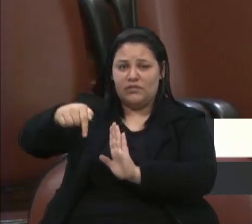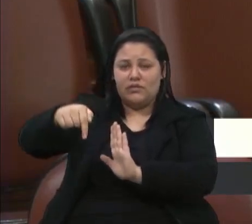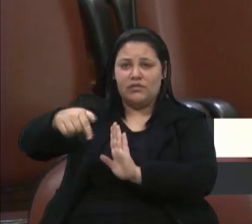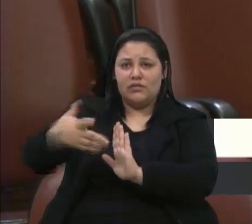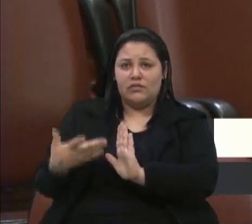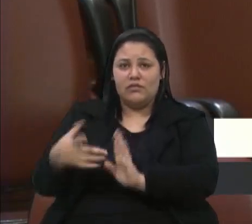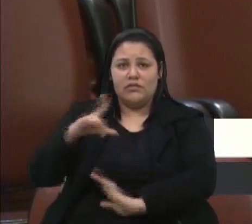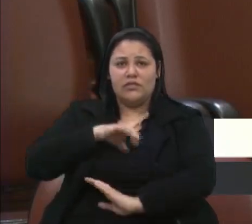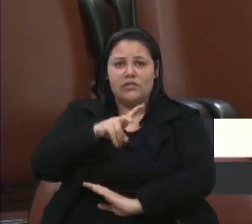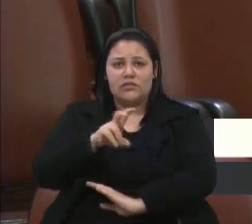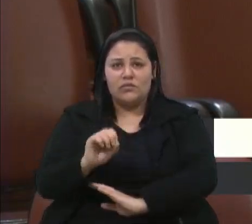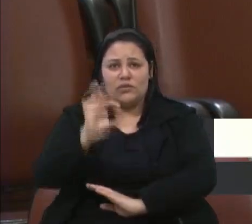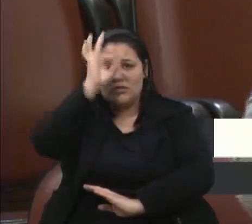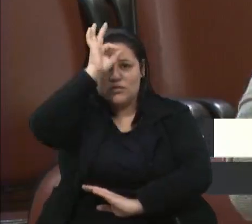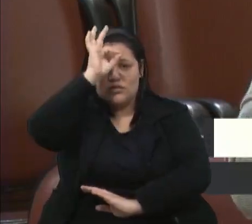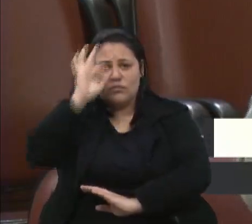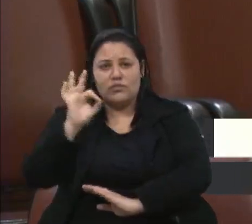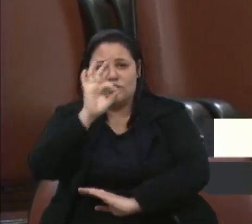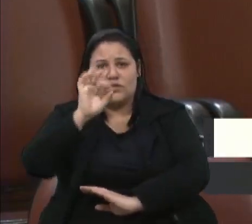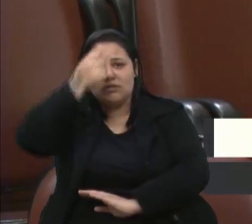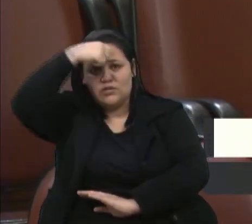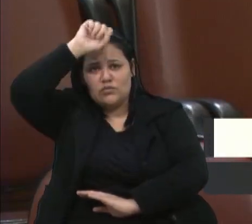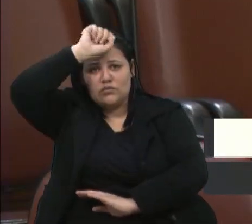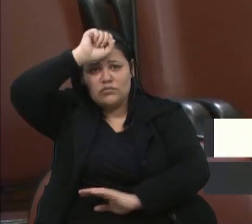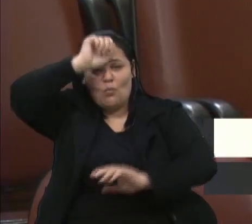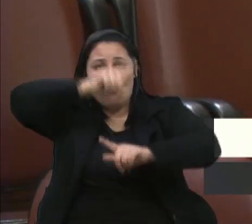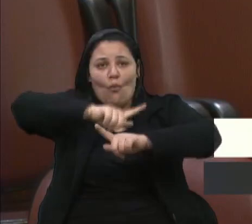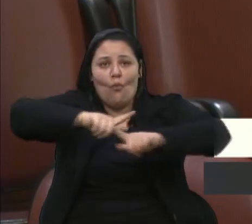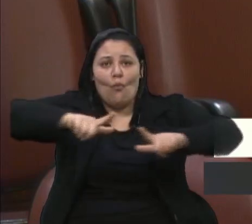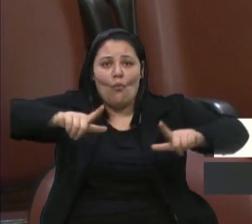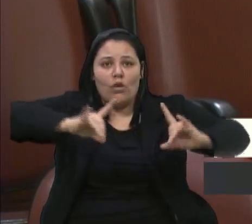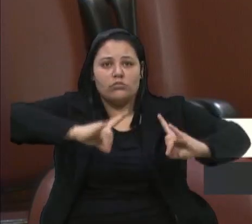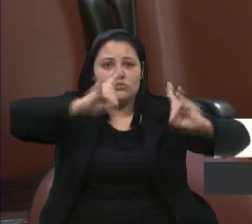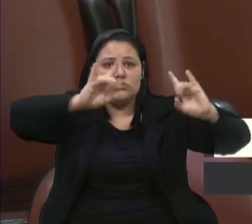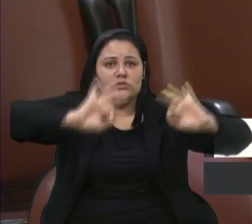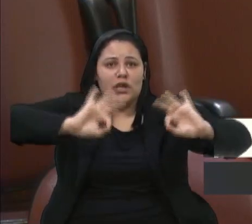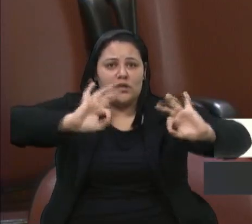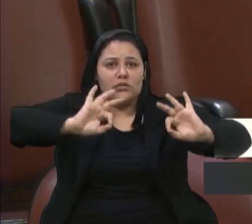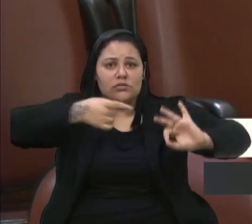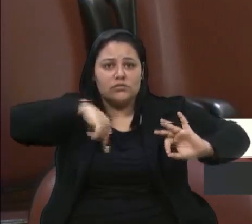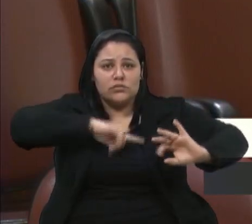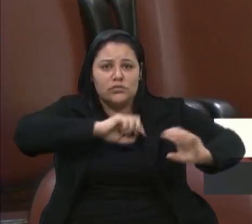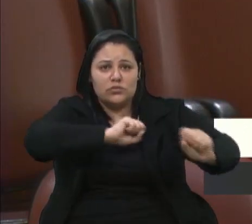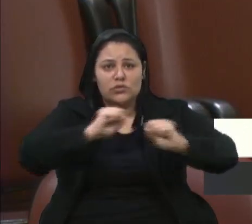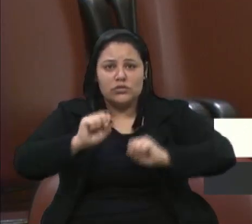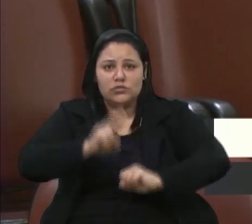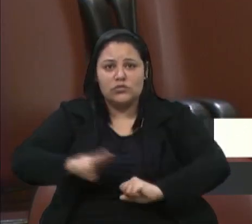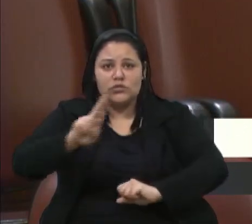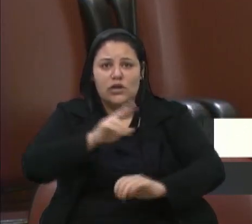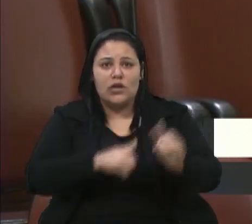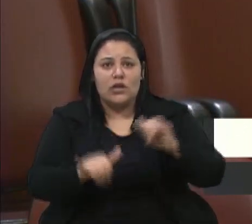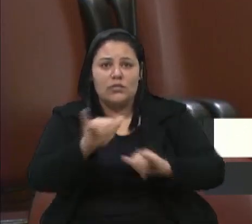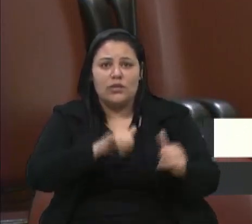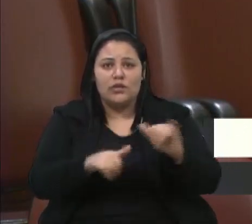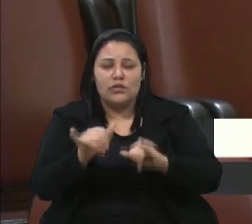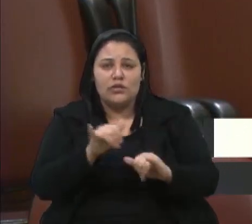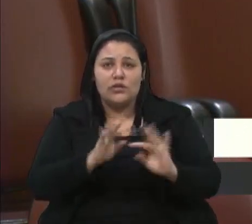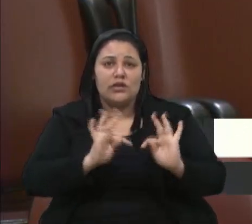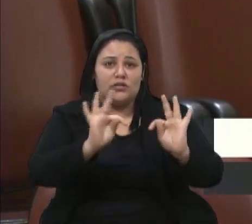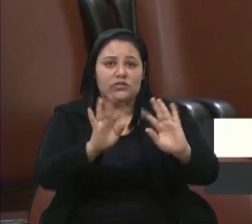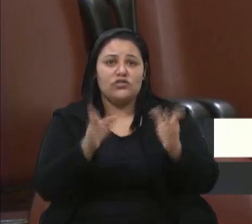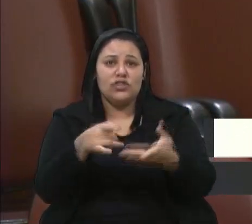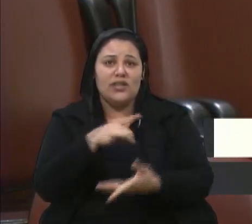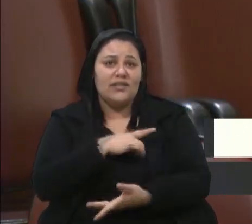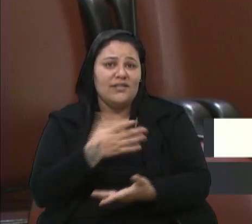% da URGS hoje ociosa com o seu prédio. Nós podemos utilizar laboratórios, a tecnologia já é